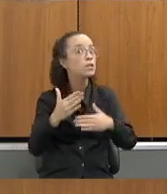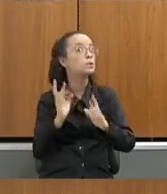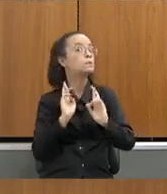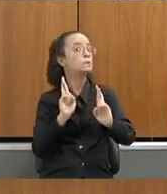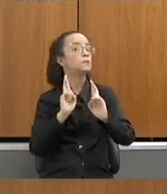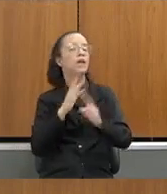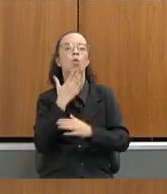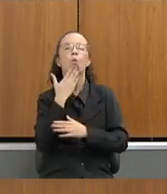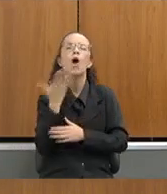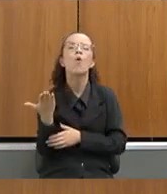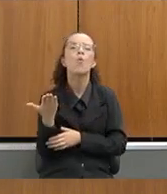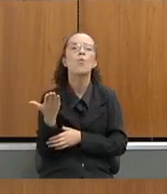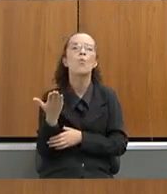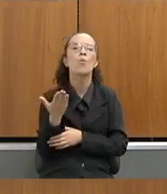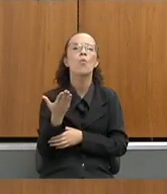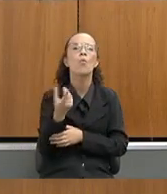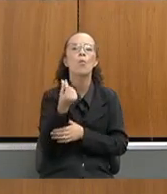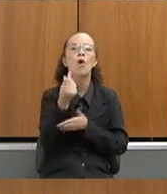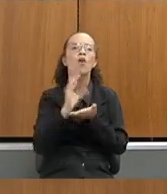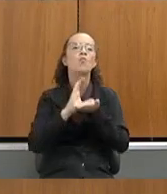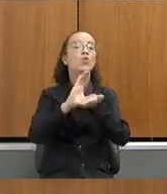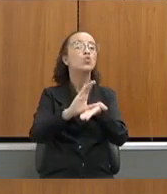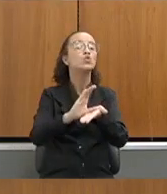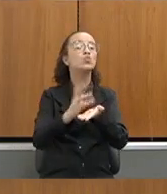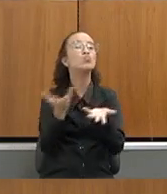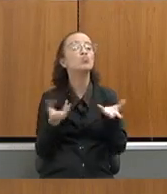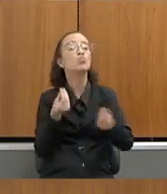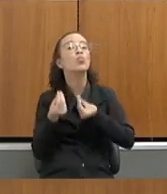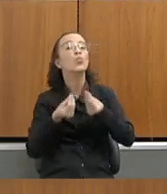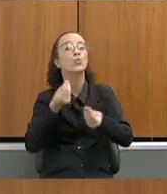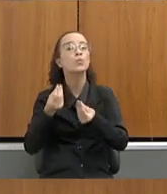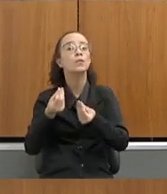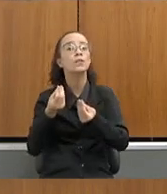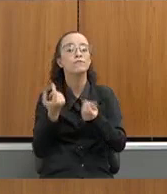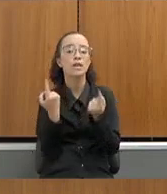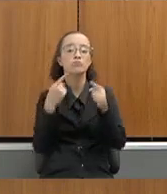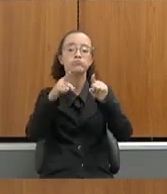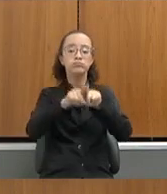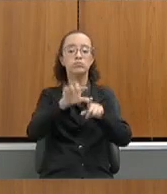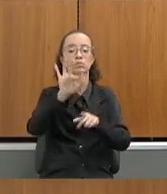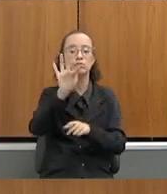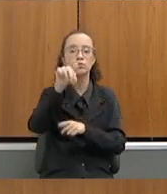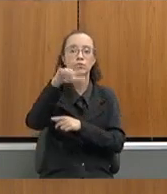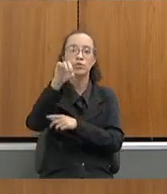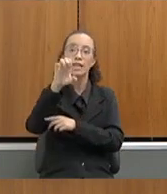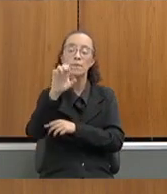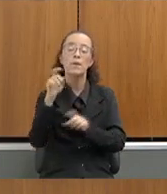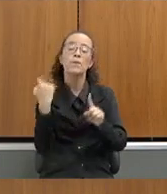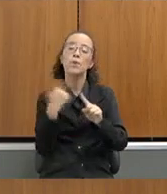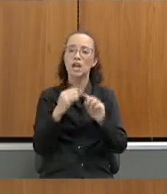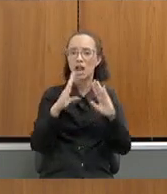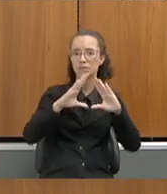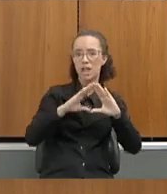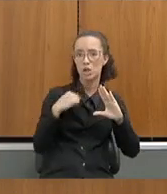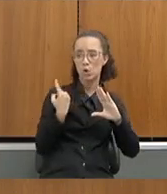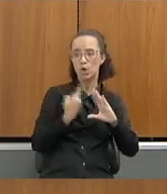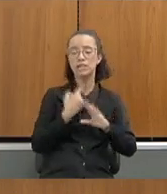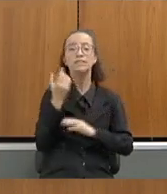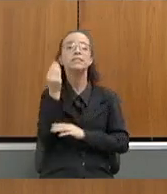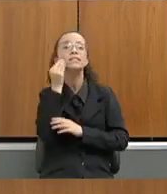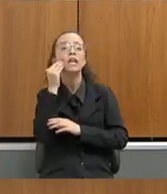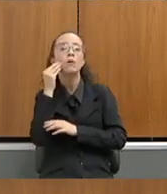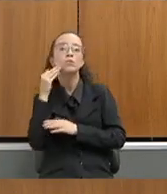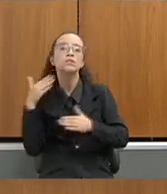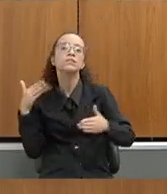qual será a verba, o recurso que vai patrocinar o FUNDEB? Porque aqui na Assembleia nós tentamos impedir que os